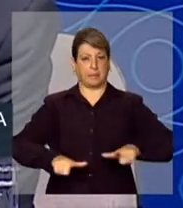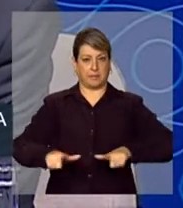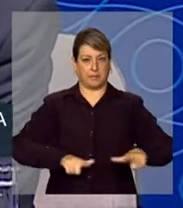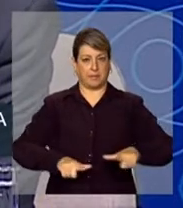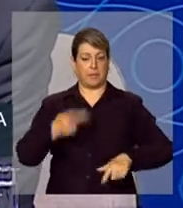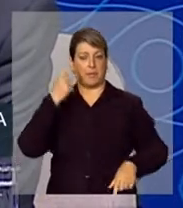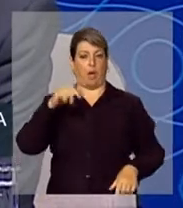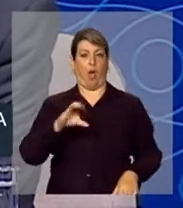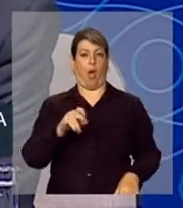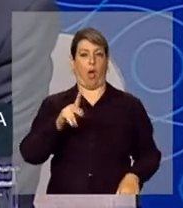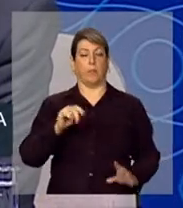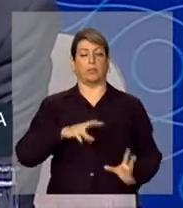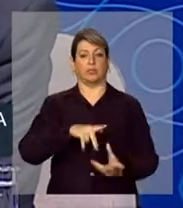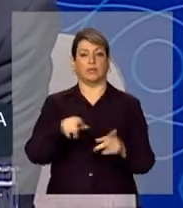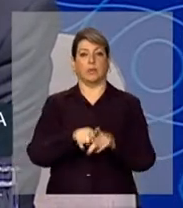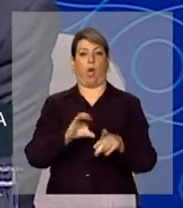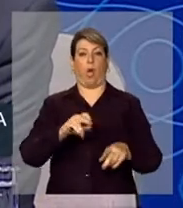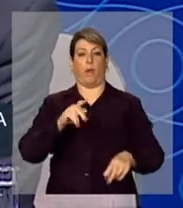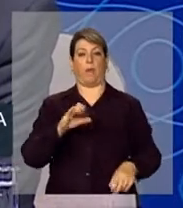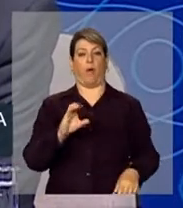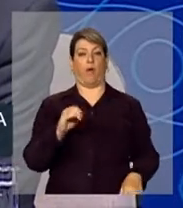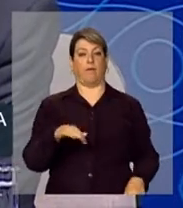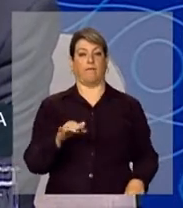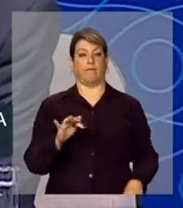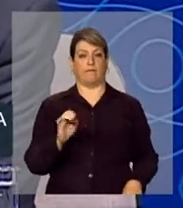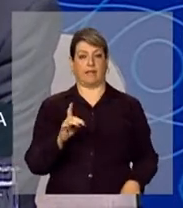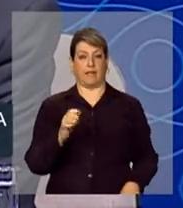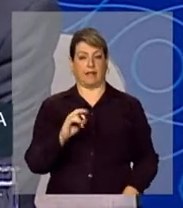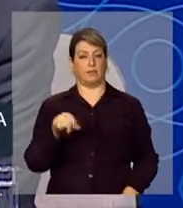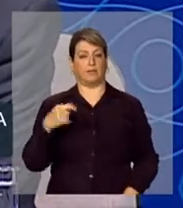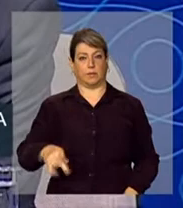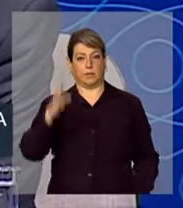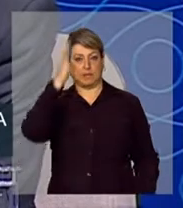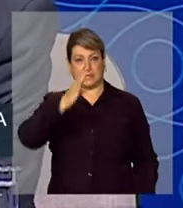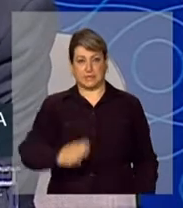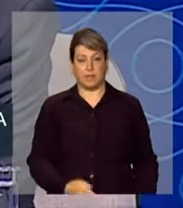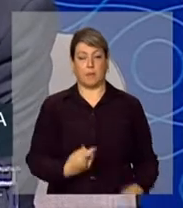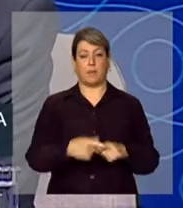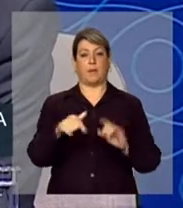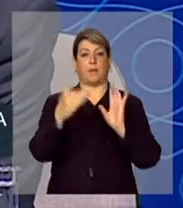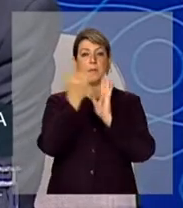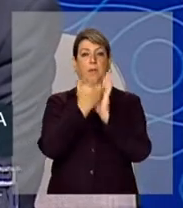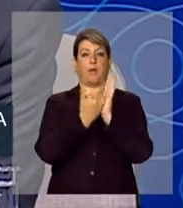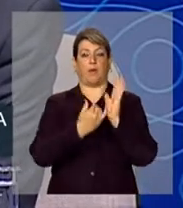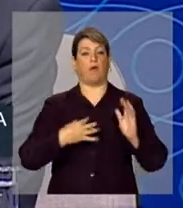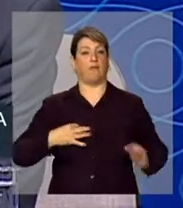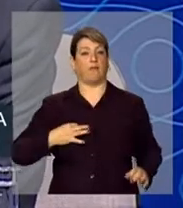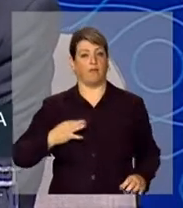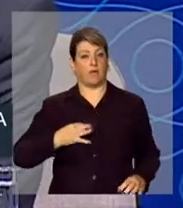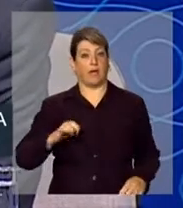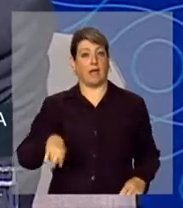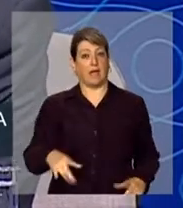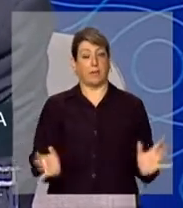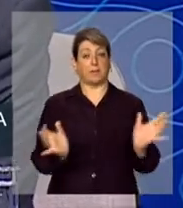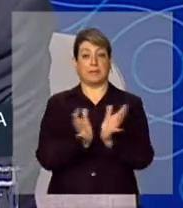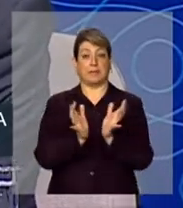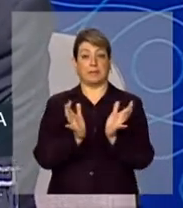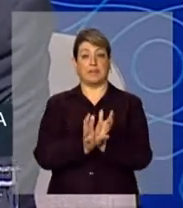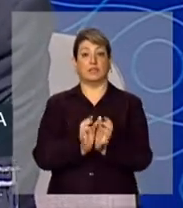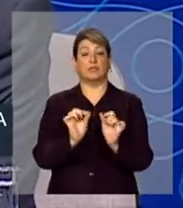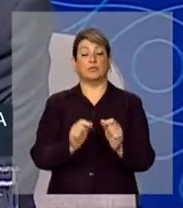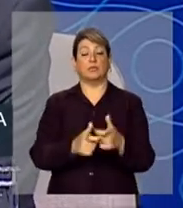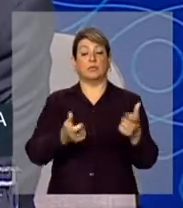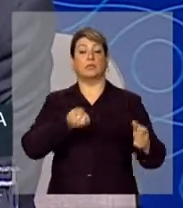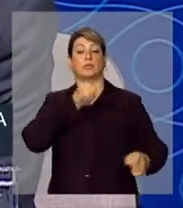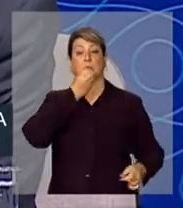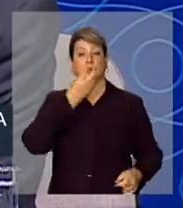para a Copa do Mundo e para a Copa das Confederações no Brasil. Porque o programa de voluntários é parte do sucesso